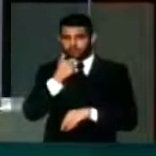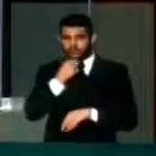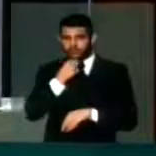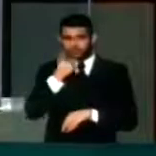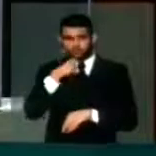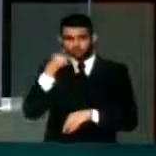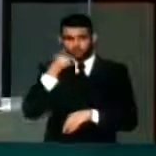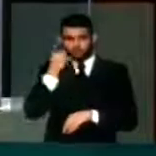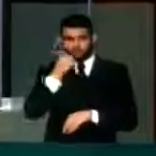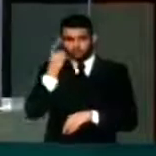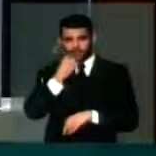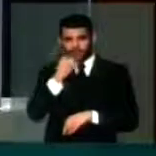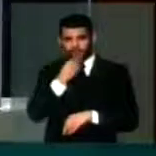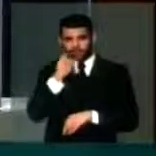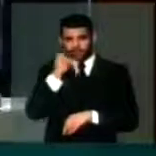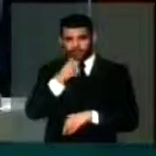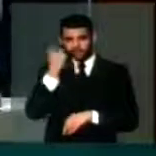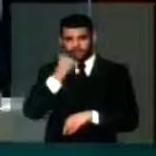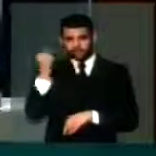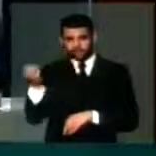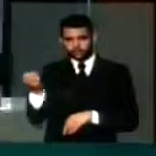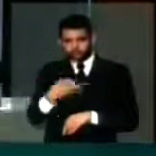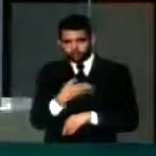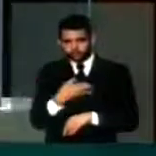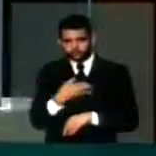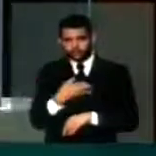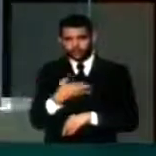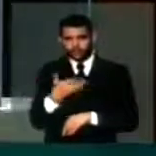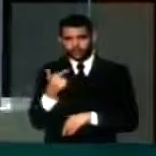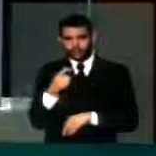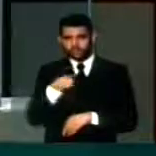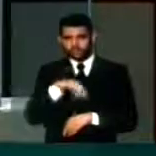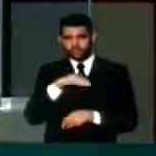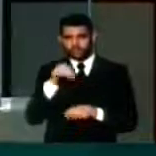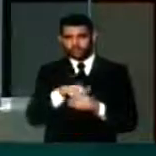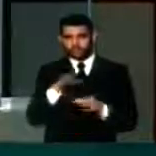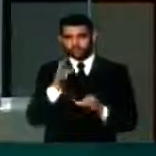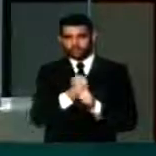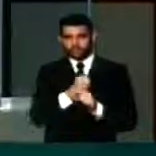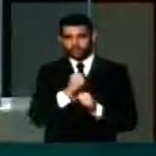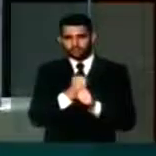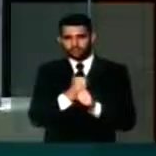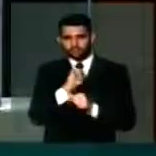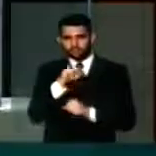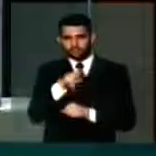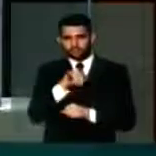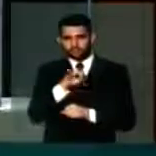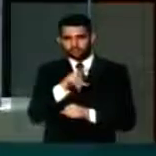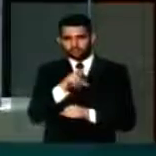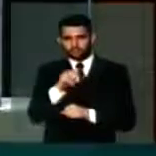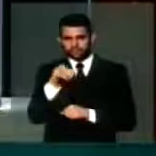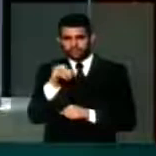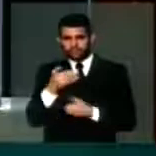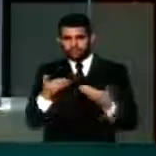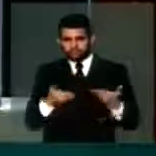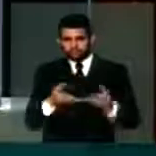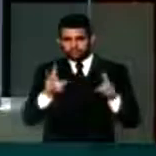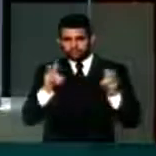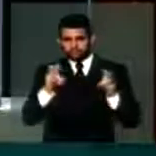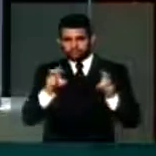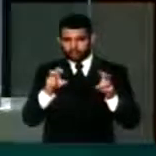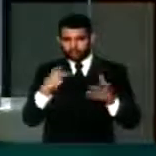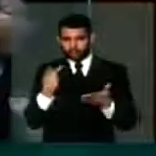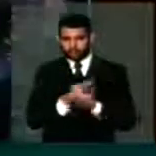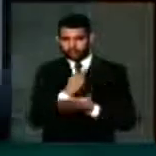deputados e deputadas e deputadas novas, Nós não estamos votando orçamento impositivo aqui. Esse termo está